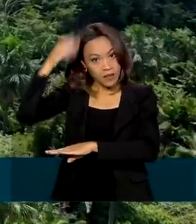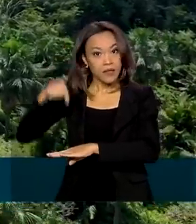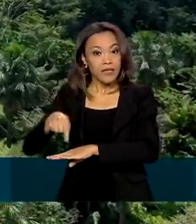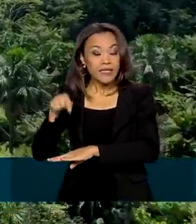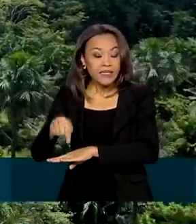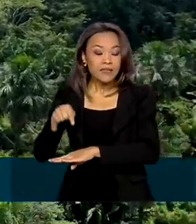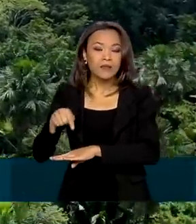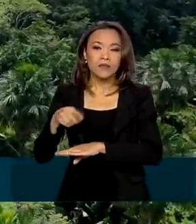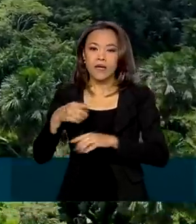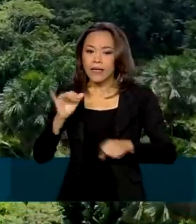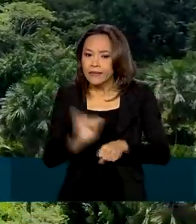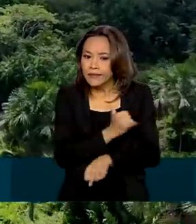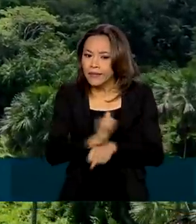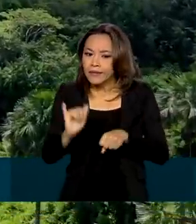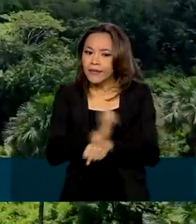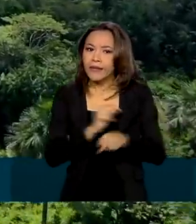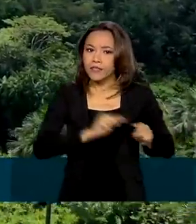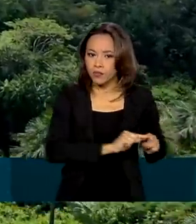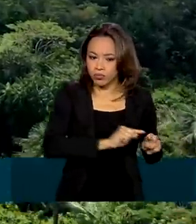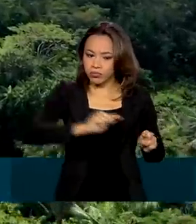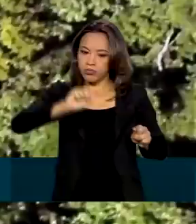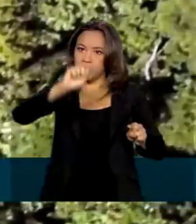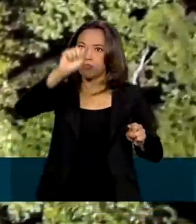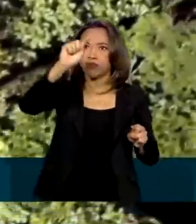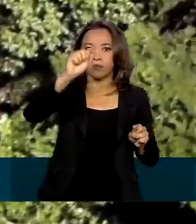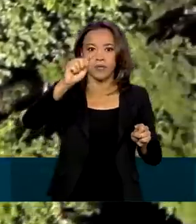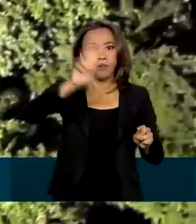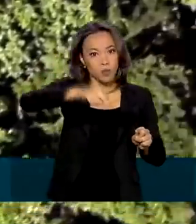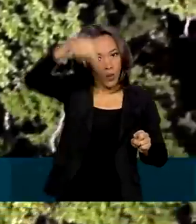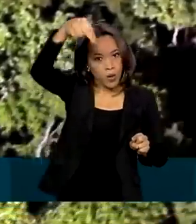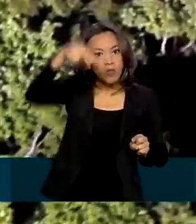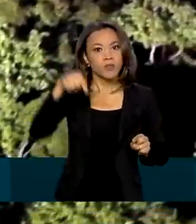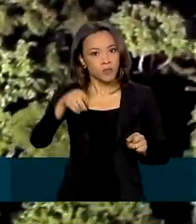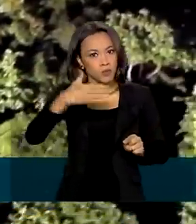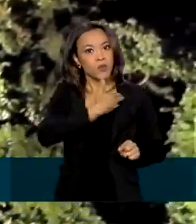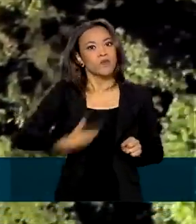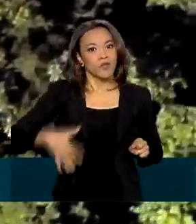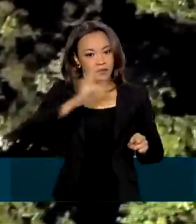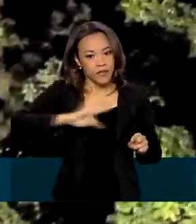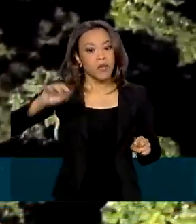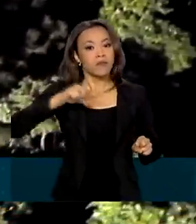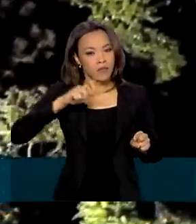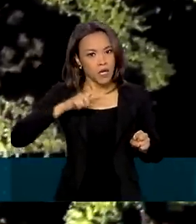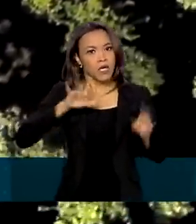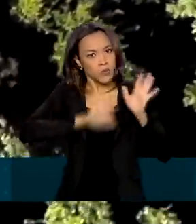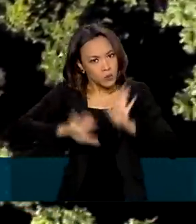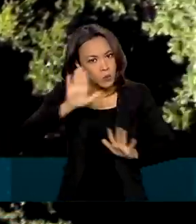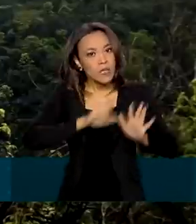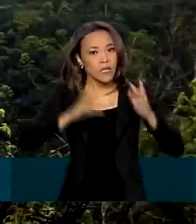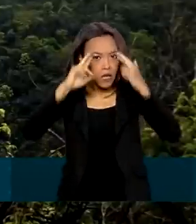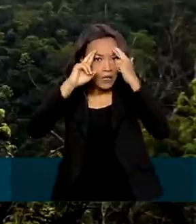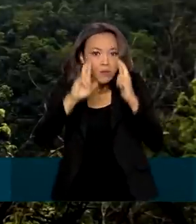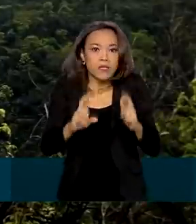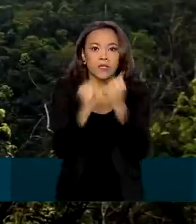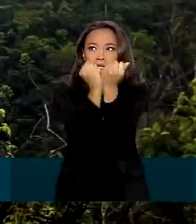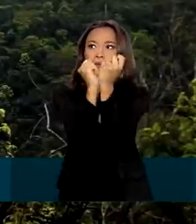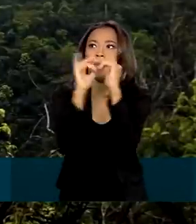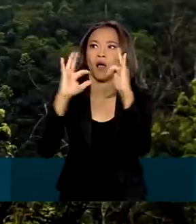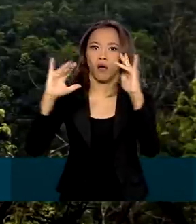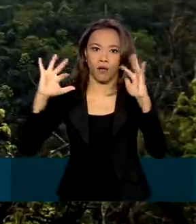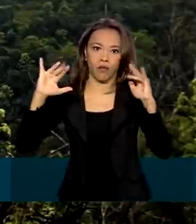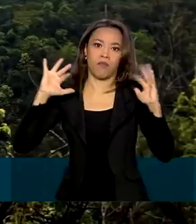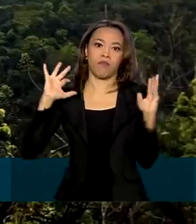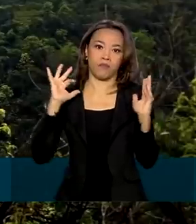considerada estratégica pelo governo federal e todos os cuidados ambientais foram adotados. Uma